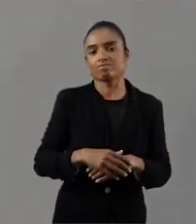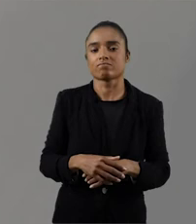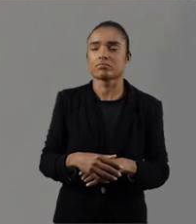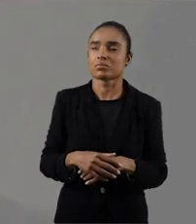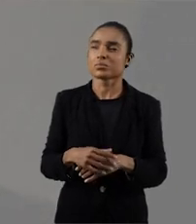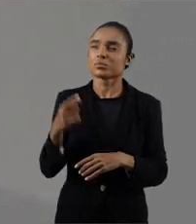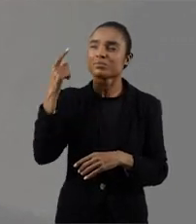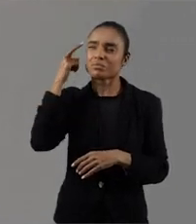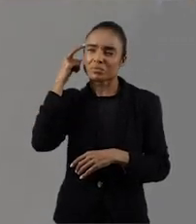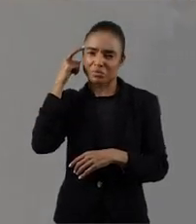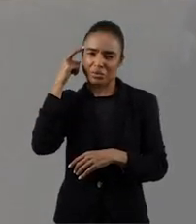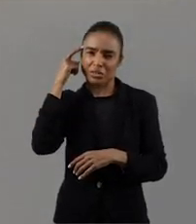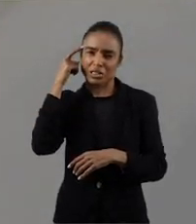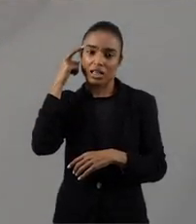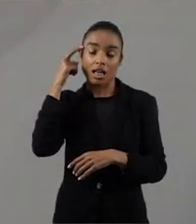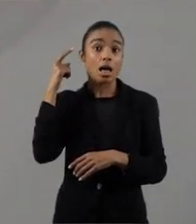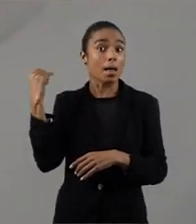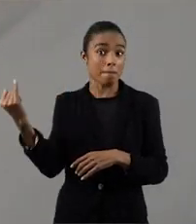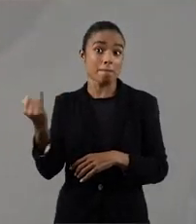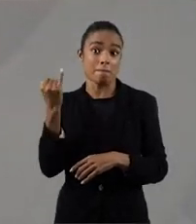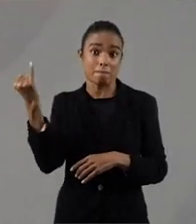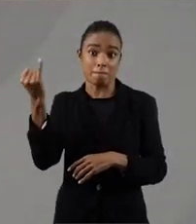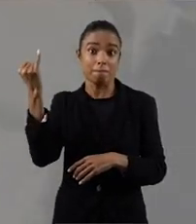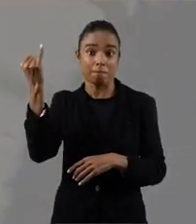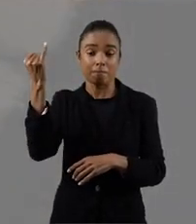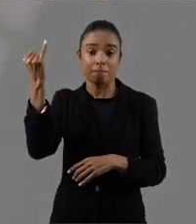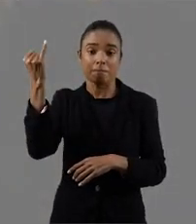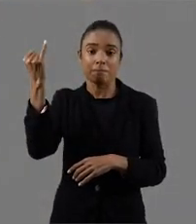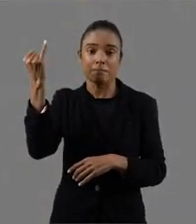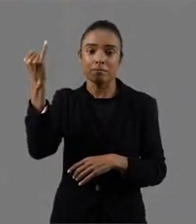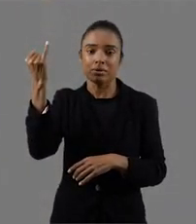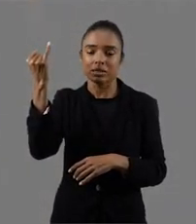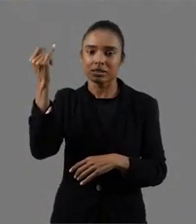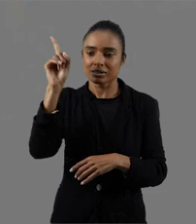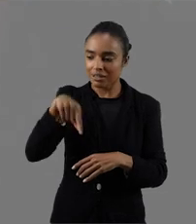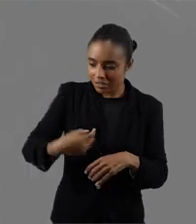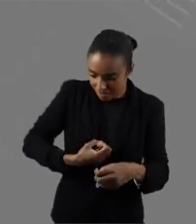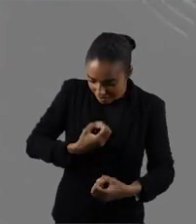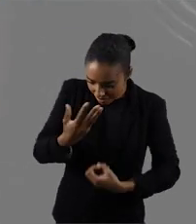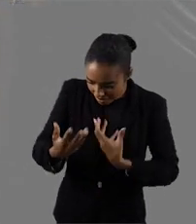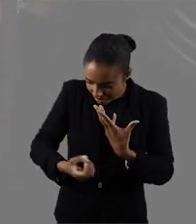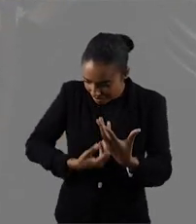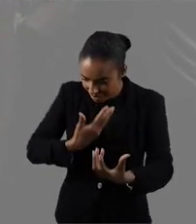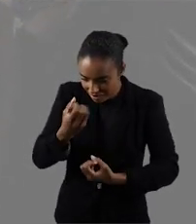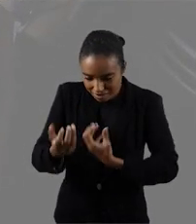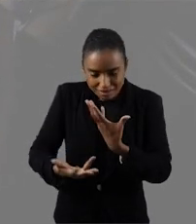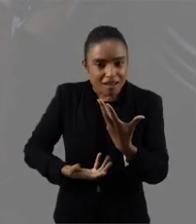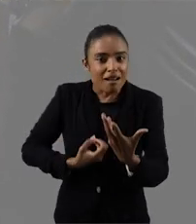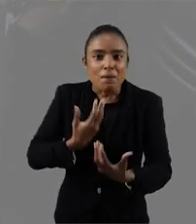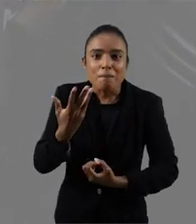Então, às vezes, o importante é essa poesia que tem.